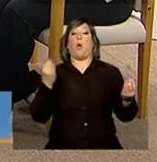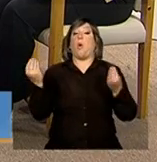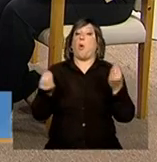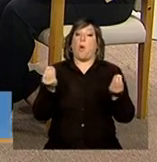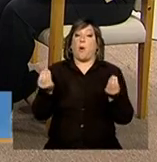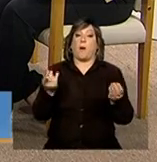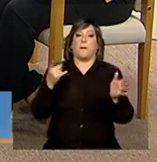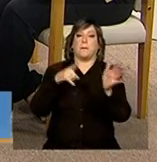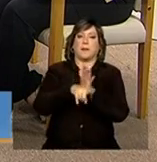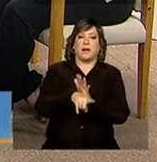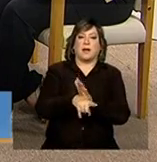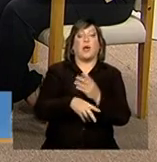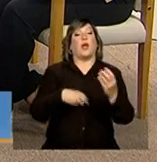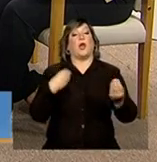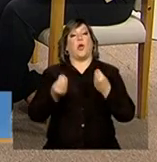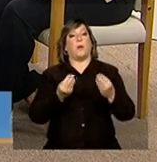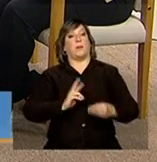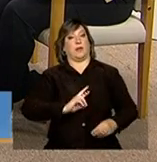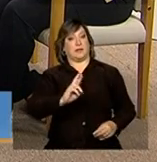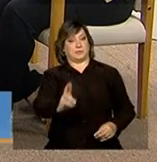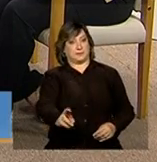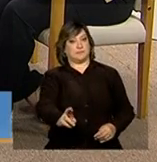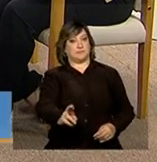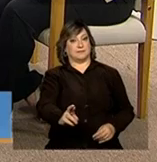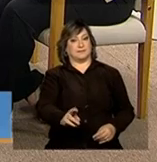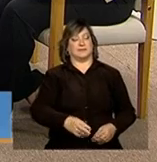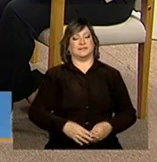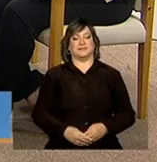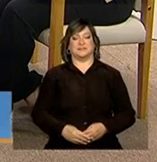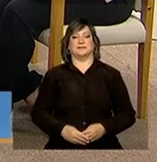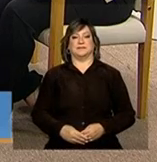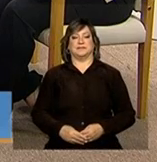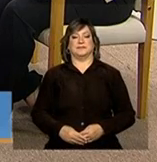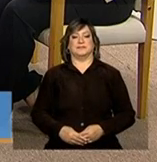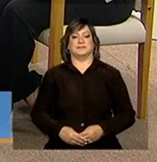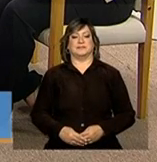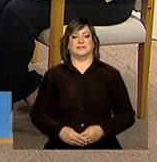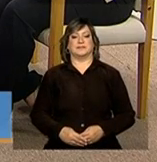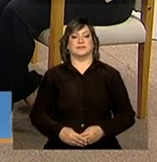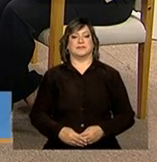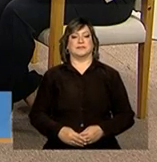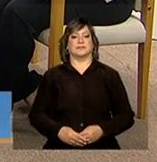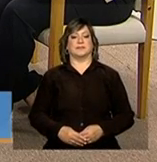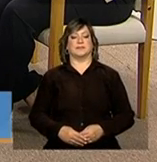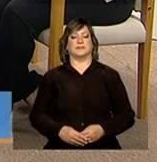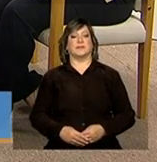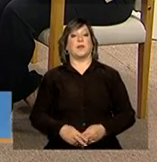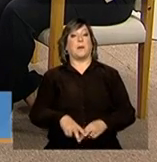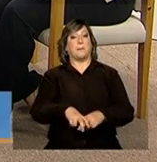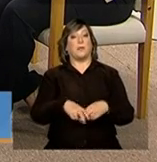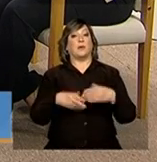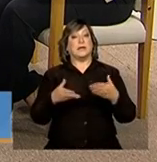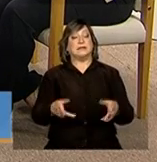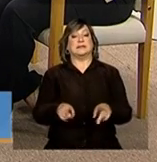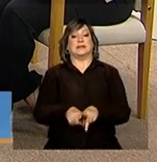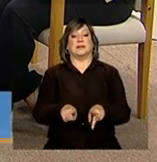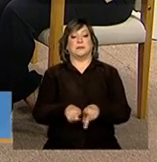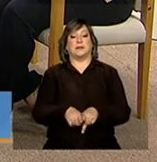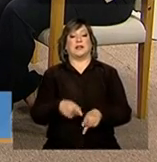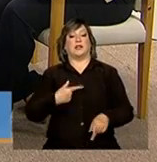e como responder. Essa é a grande pergunta. É. E por isso também a gente vai